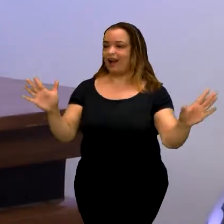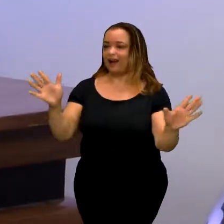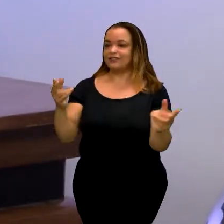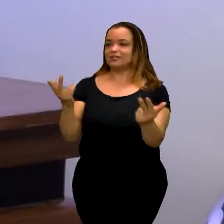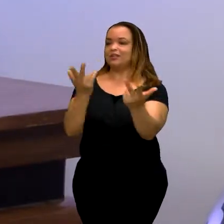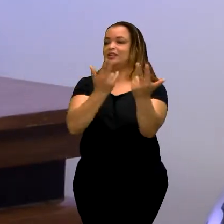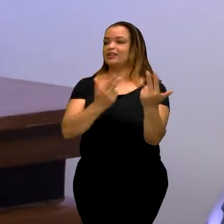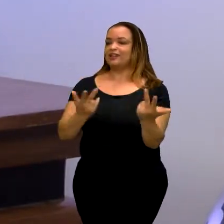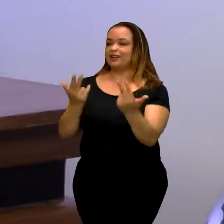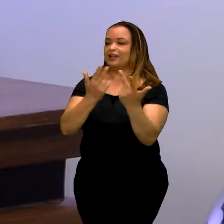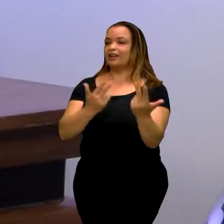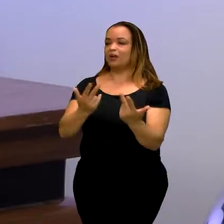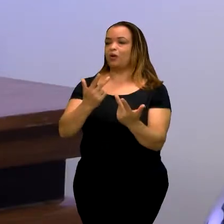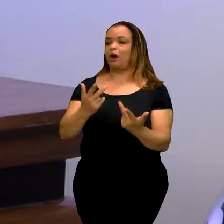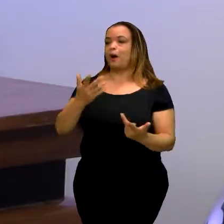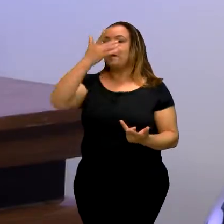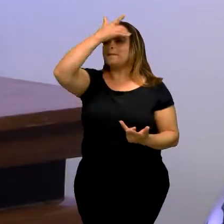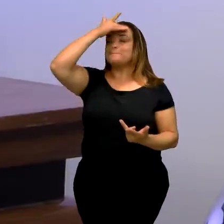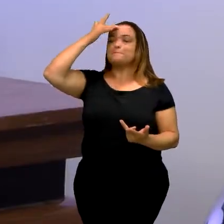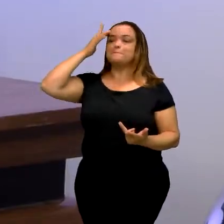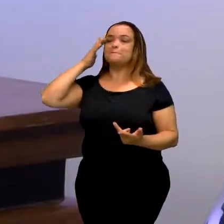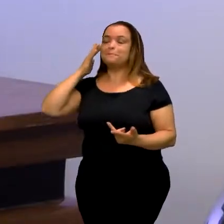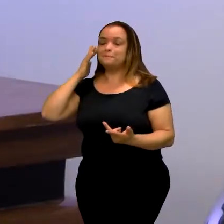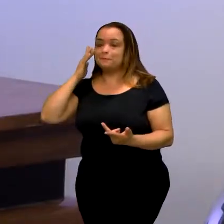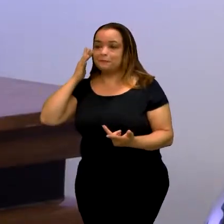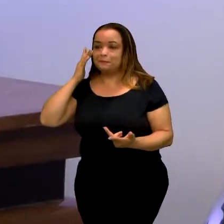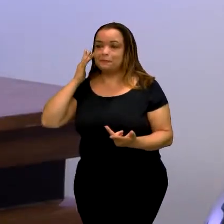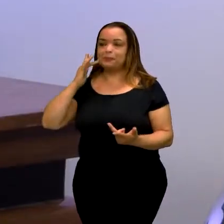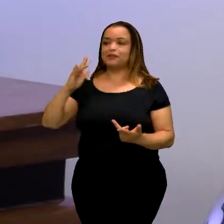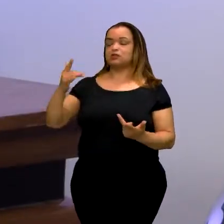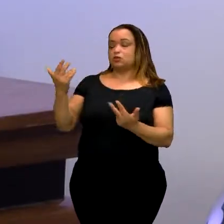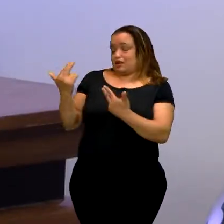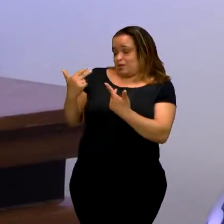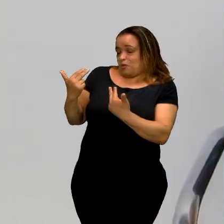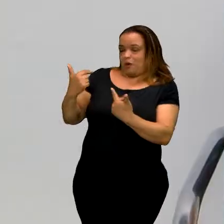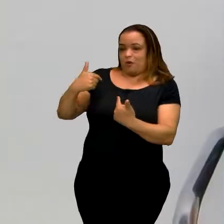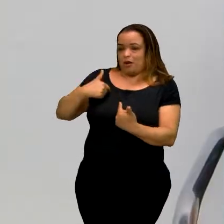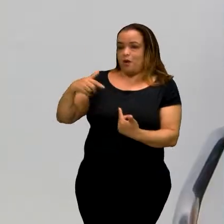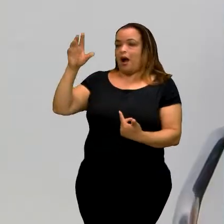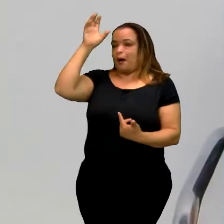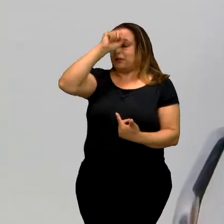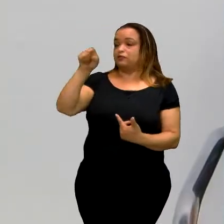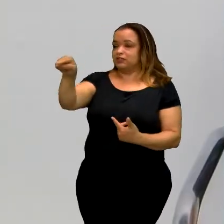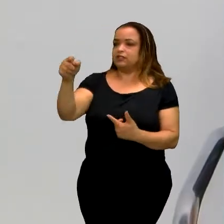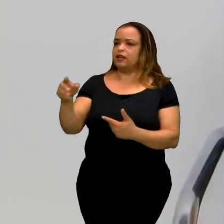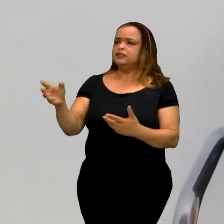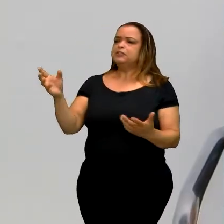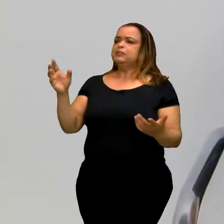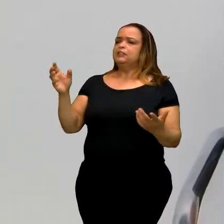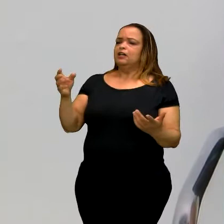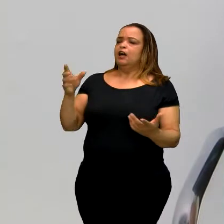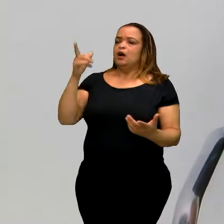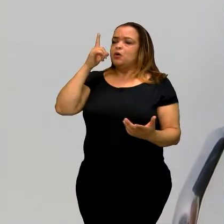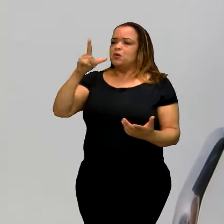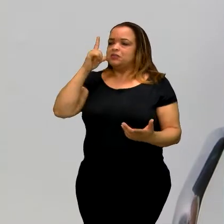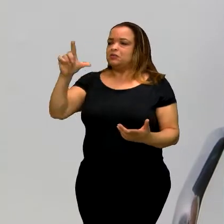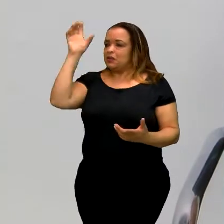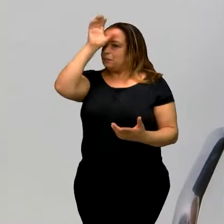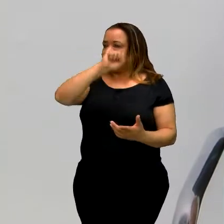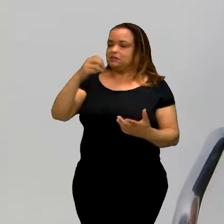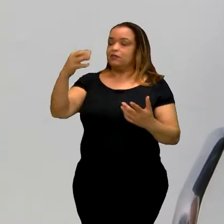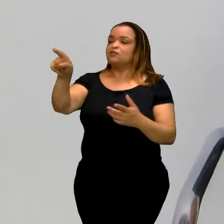muitas pessoas que conseguem, assim como eu. É, você tem uma fluência. Inclusive, você dá aula em